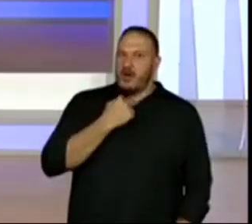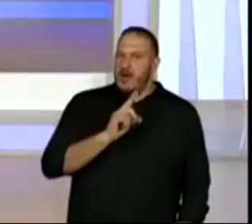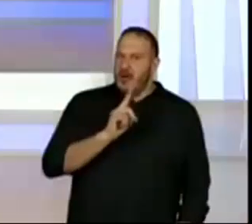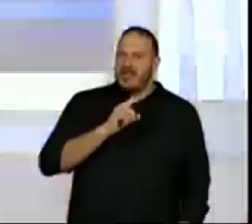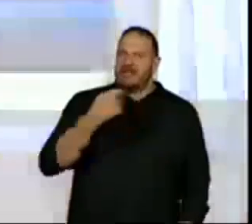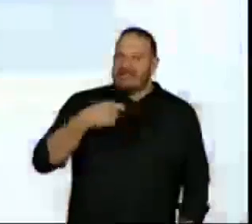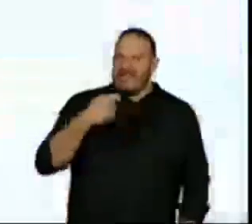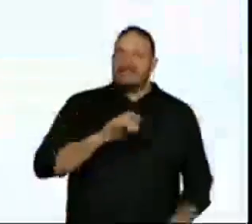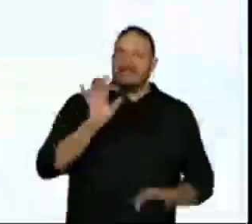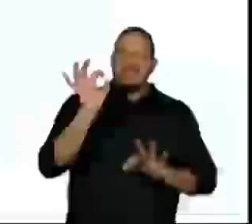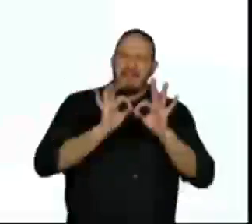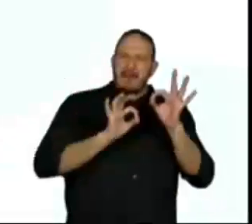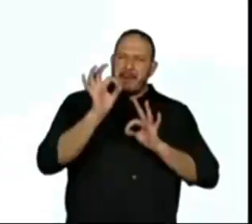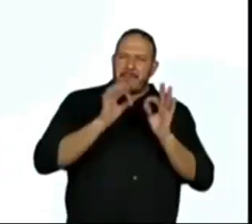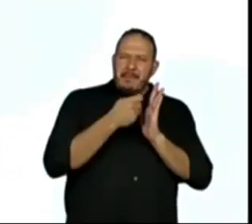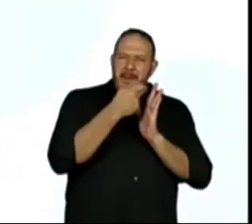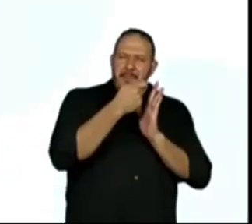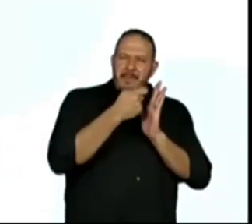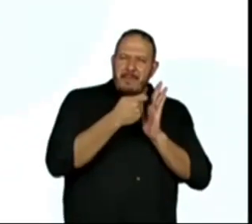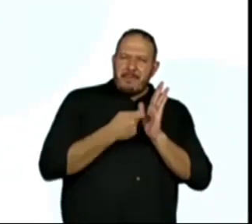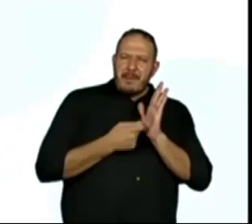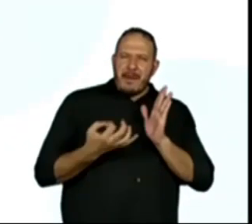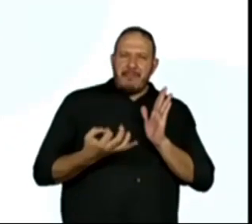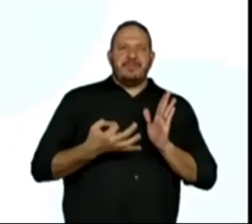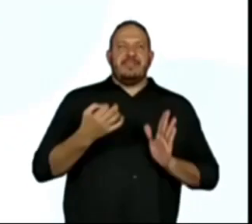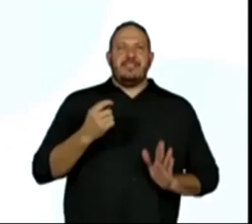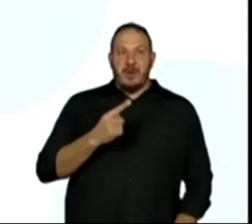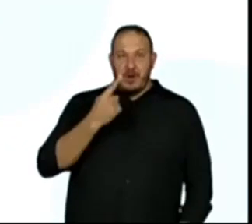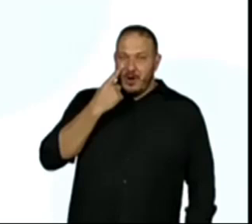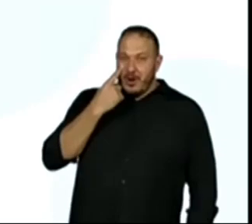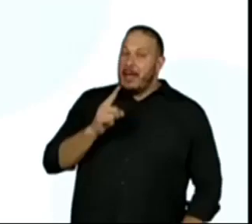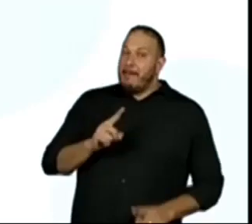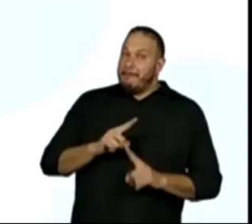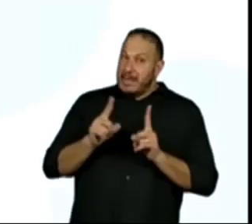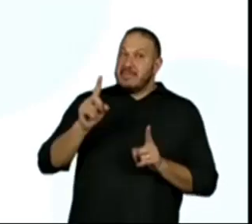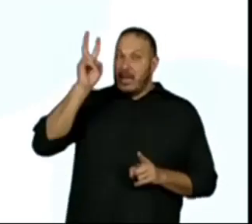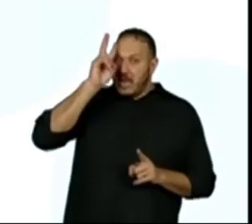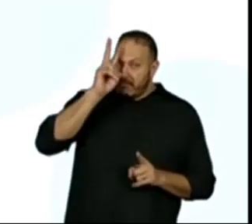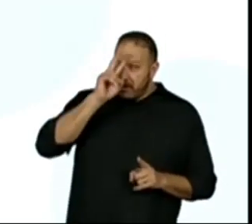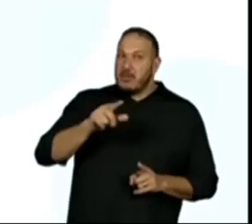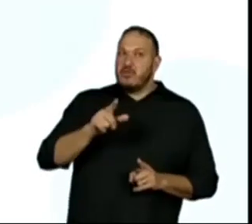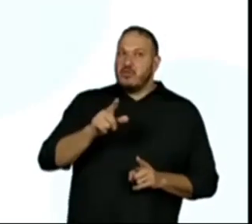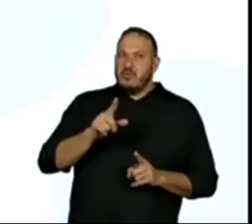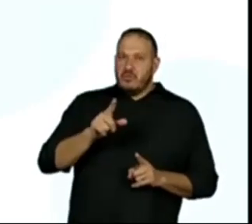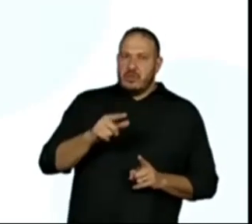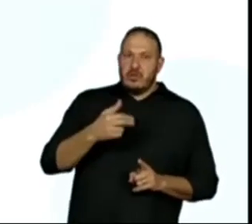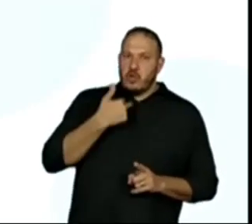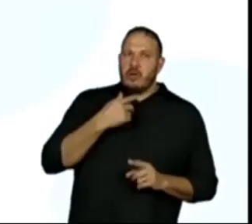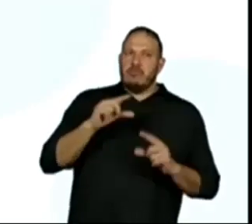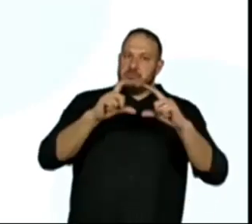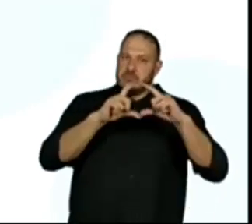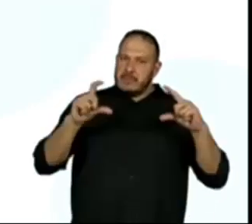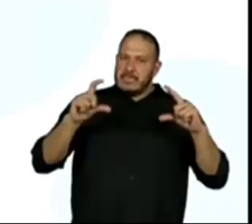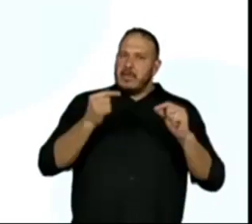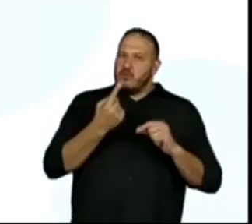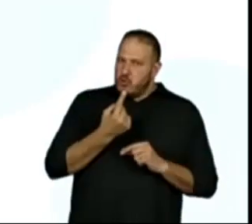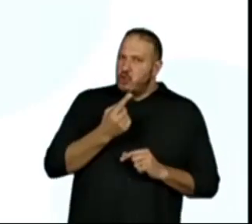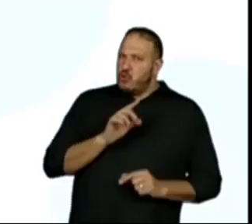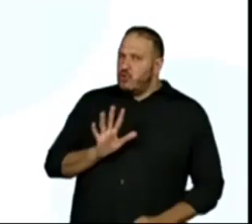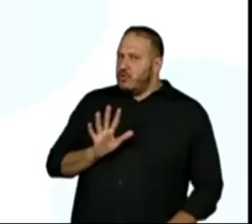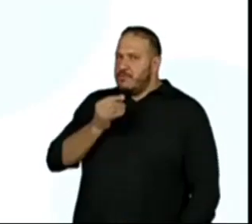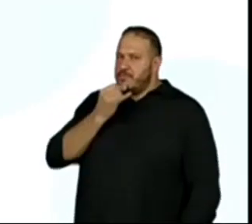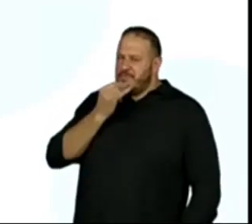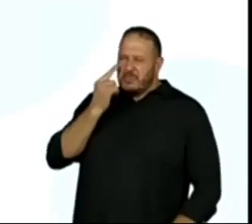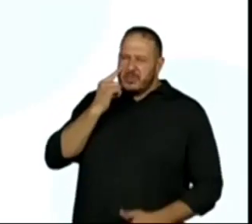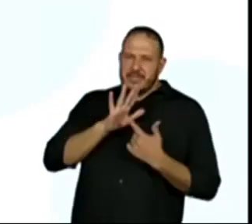passar esse texto a limpo. Lembra? Gente, lembrando que é para exemplificar, vou passar só um parágrafo. Então,